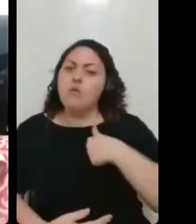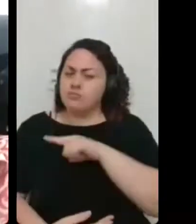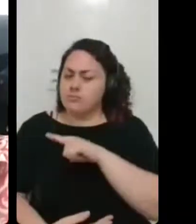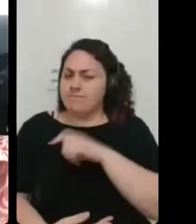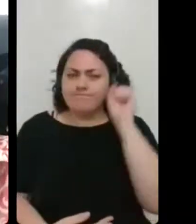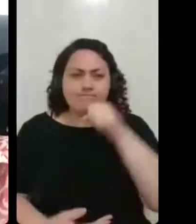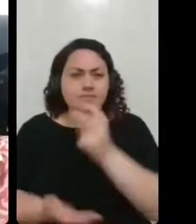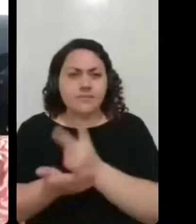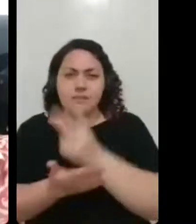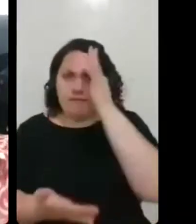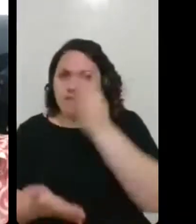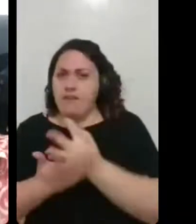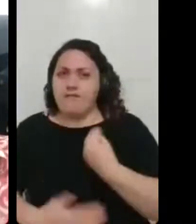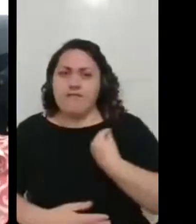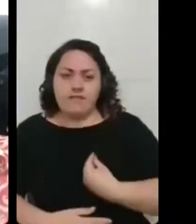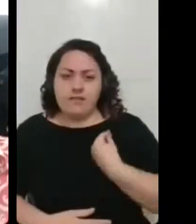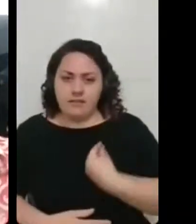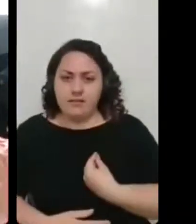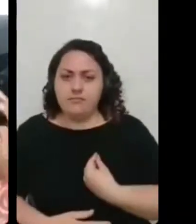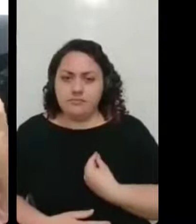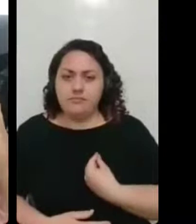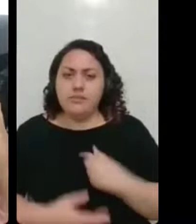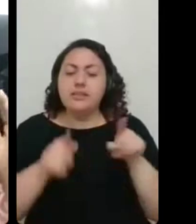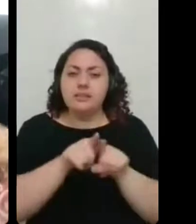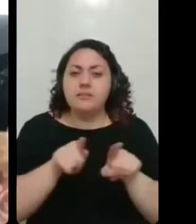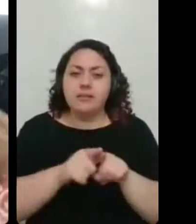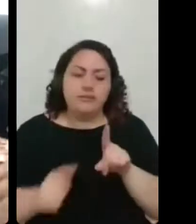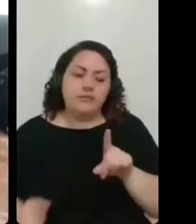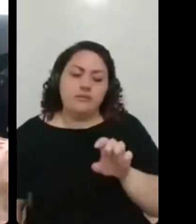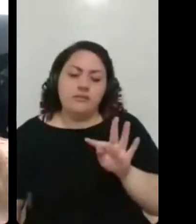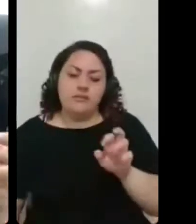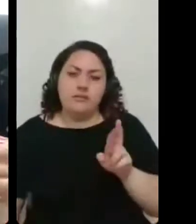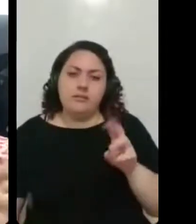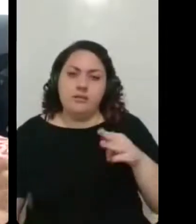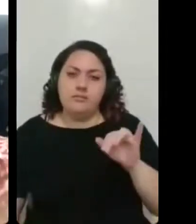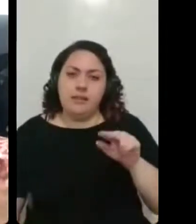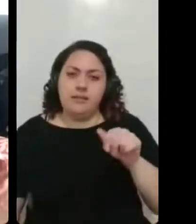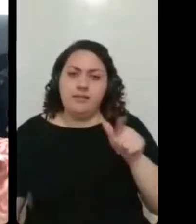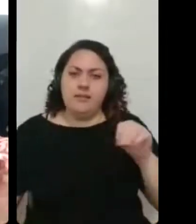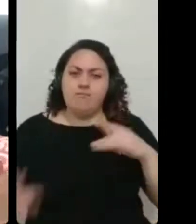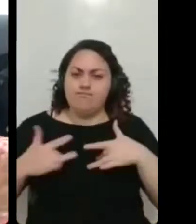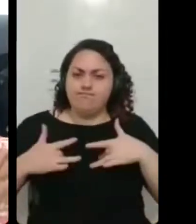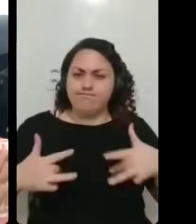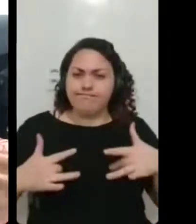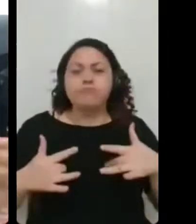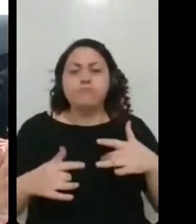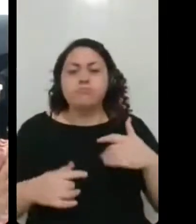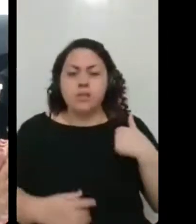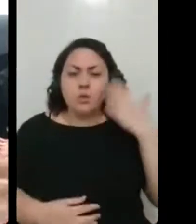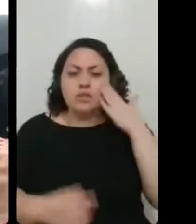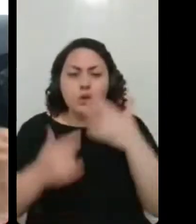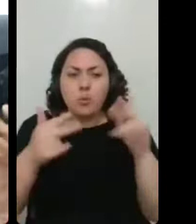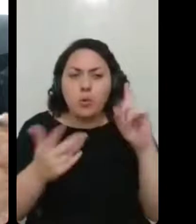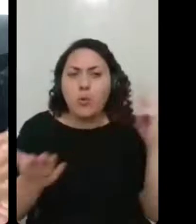força e determinação. Então, assim, por mais que as coisas não aconteçam da